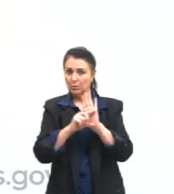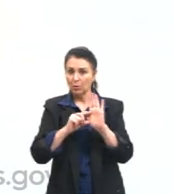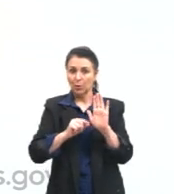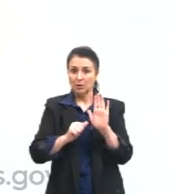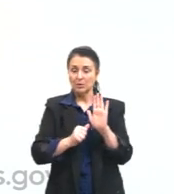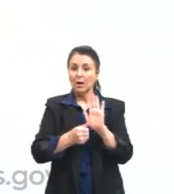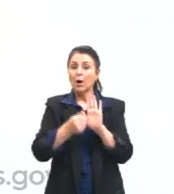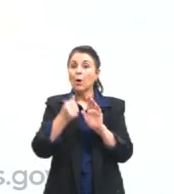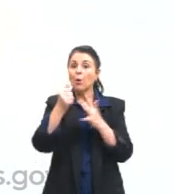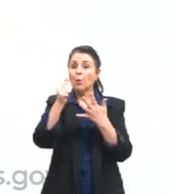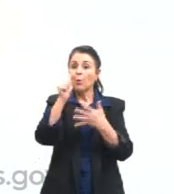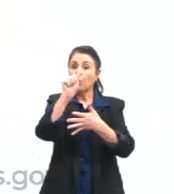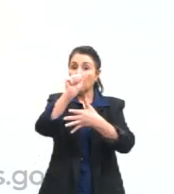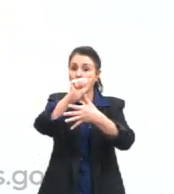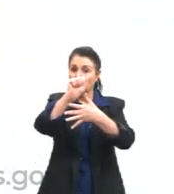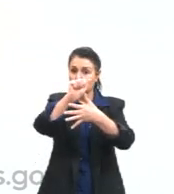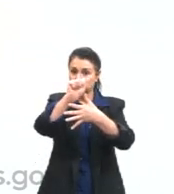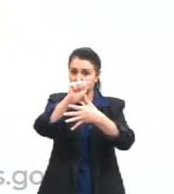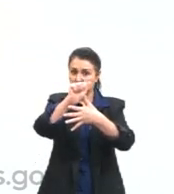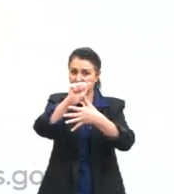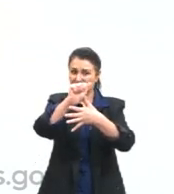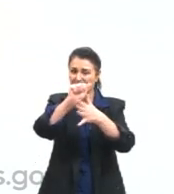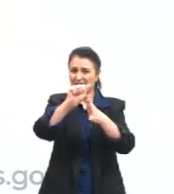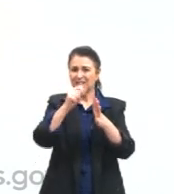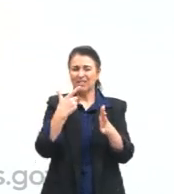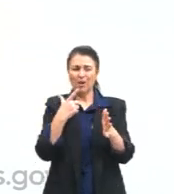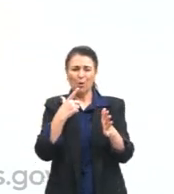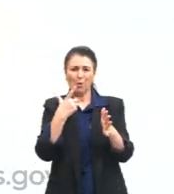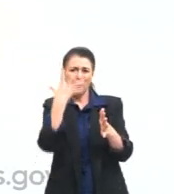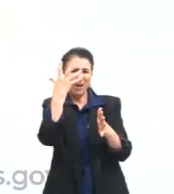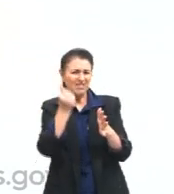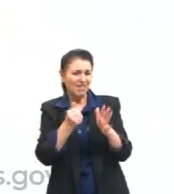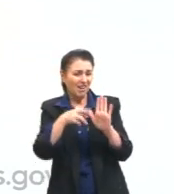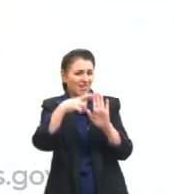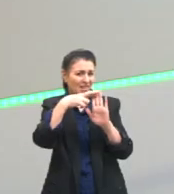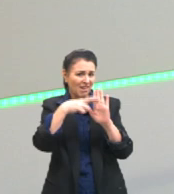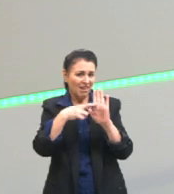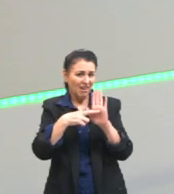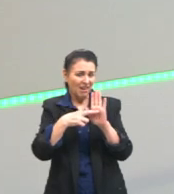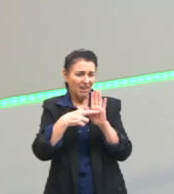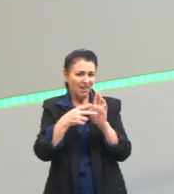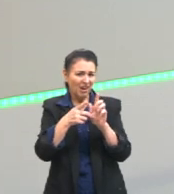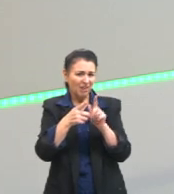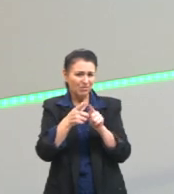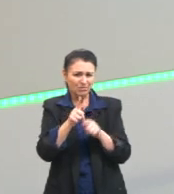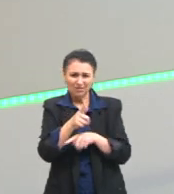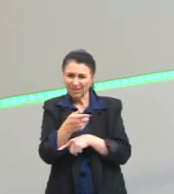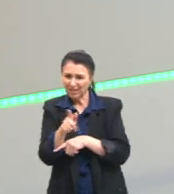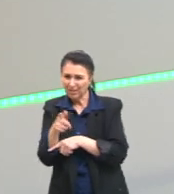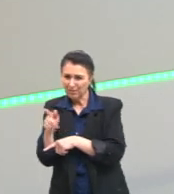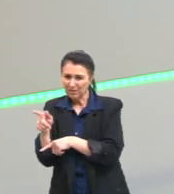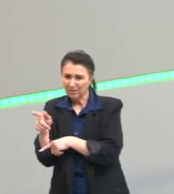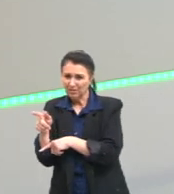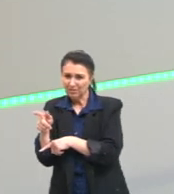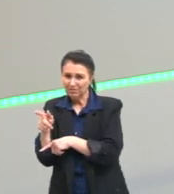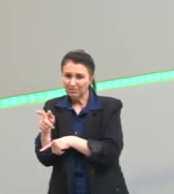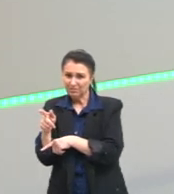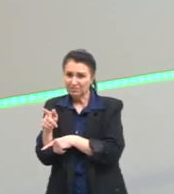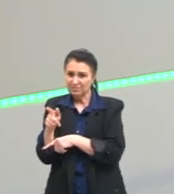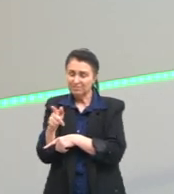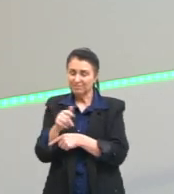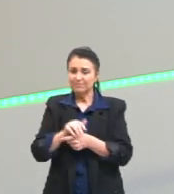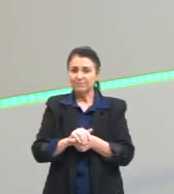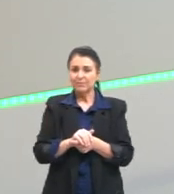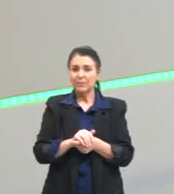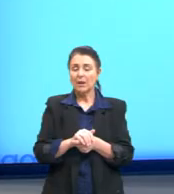condenam essa regra gramatical? Eu acho que nunca um gramático condenaria uma regra gramatical, seria até incoerente.